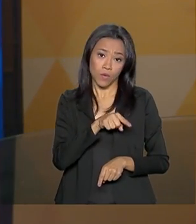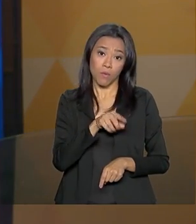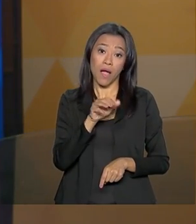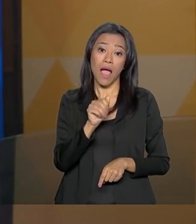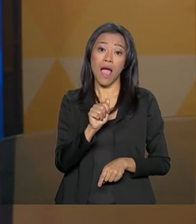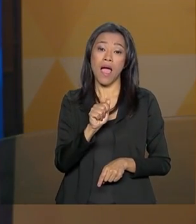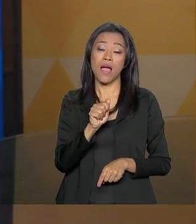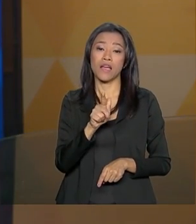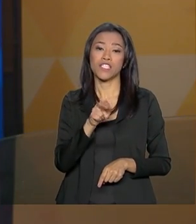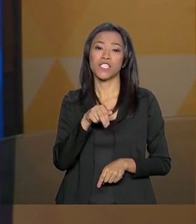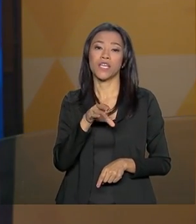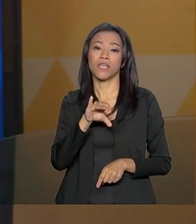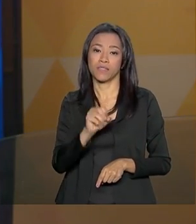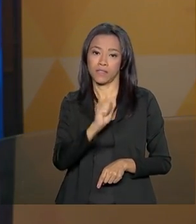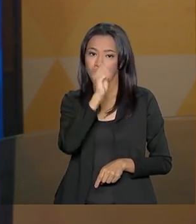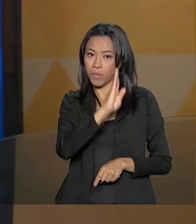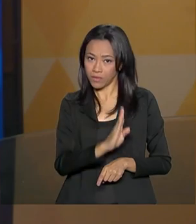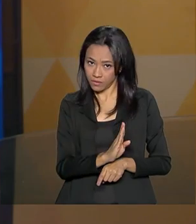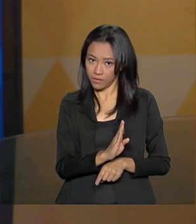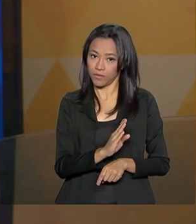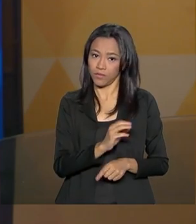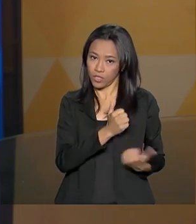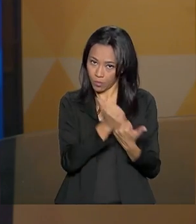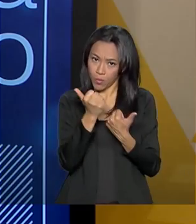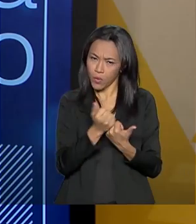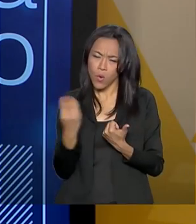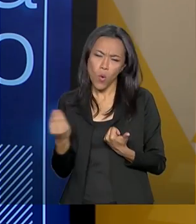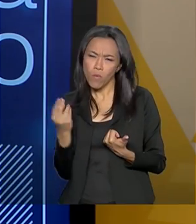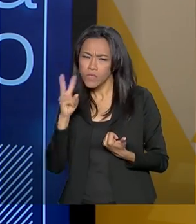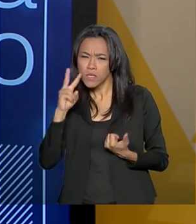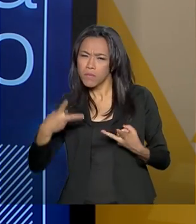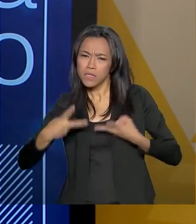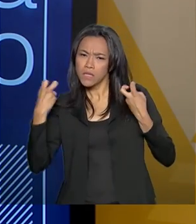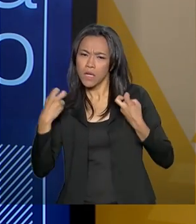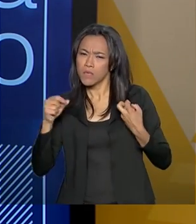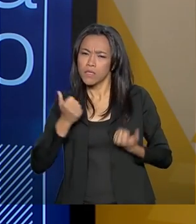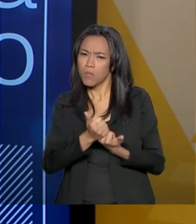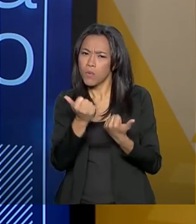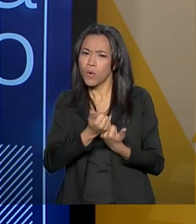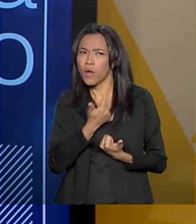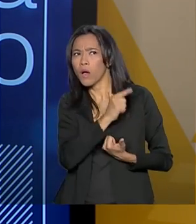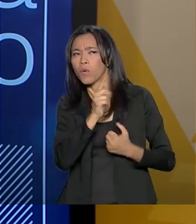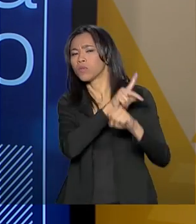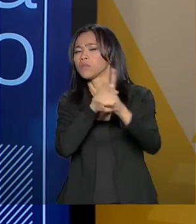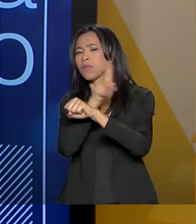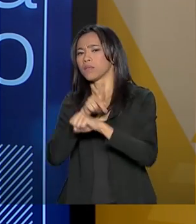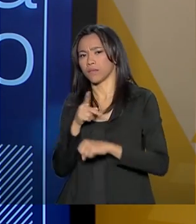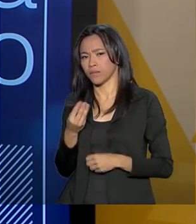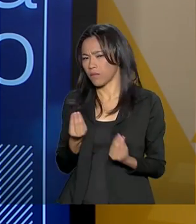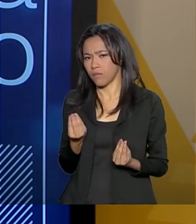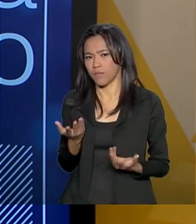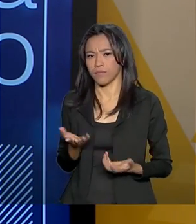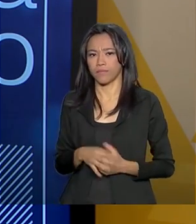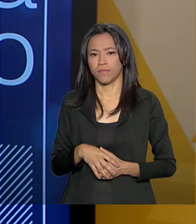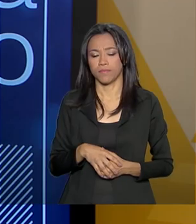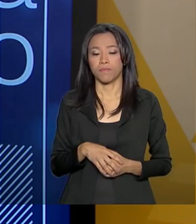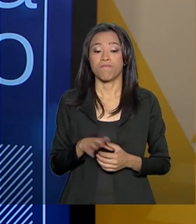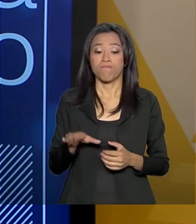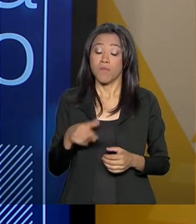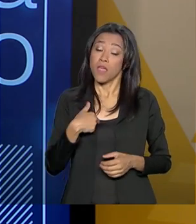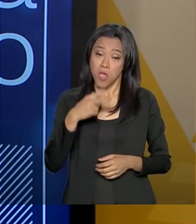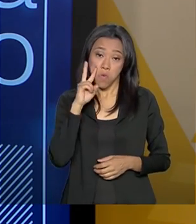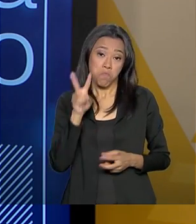que o senhor vê essa cooperação com os outros países? Ô Paulo, eu vejo de uma maneira muito